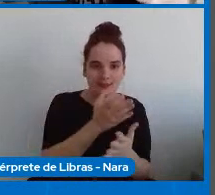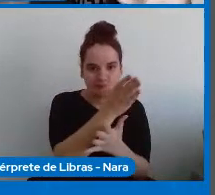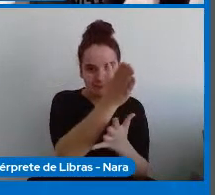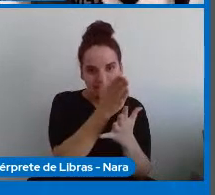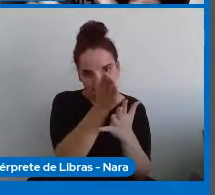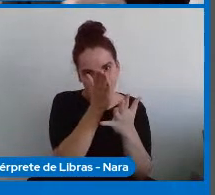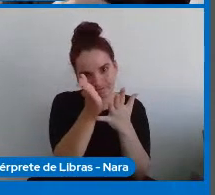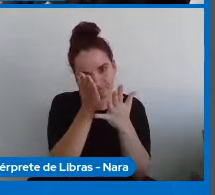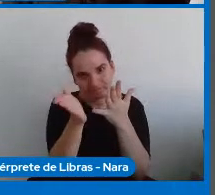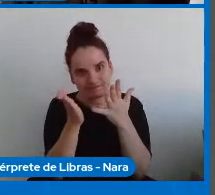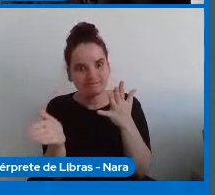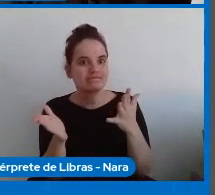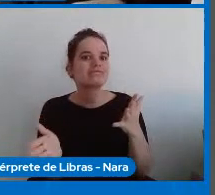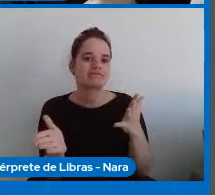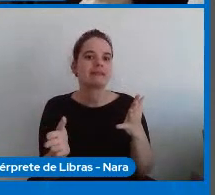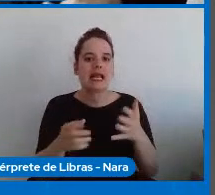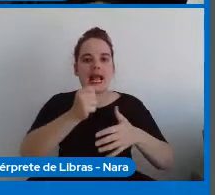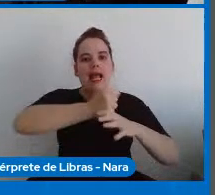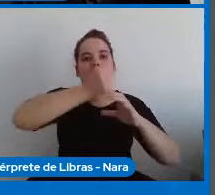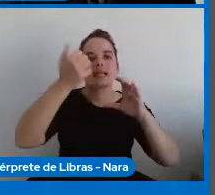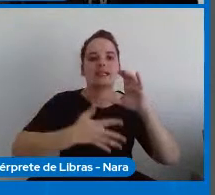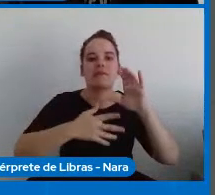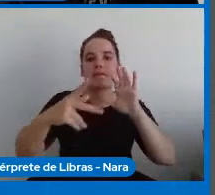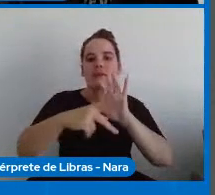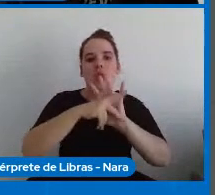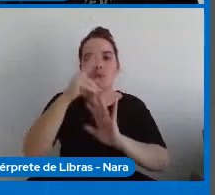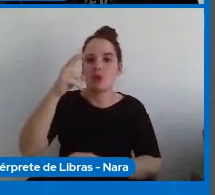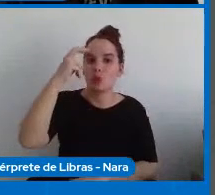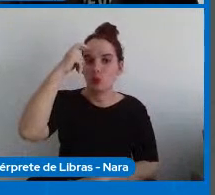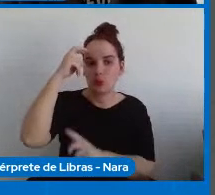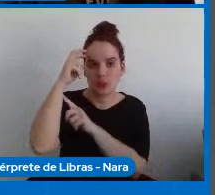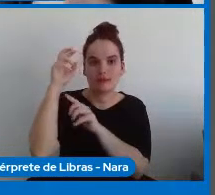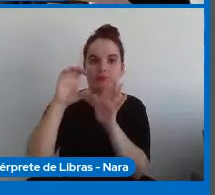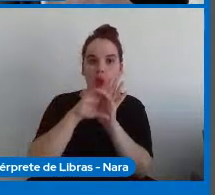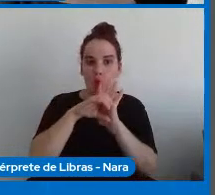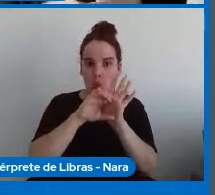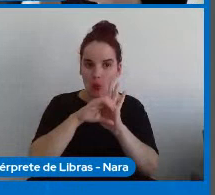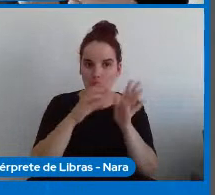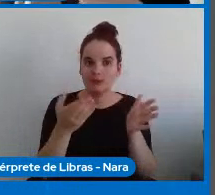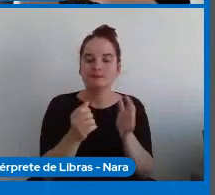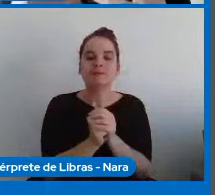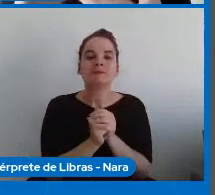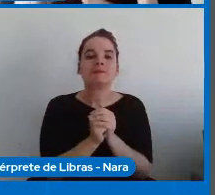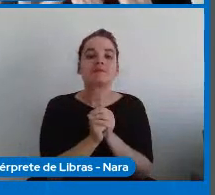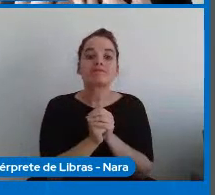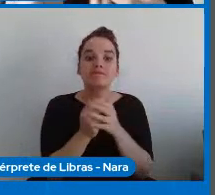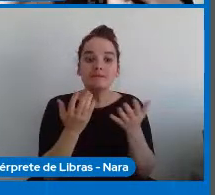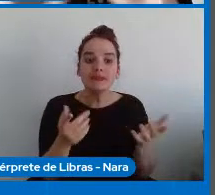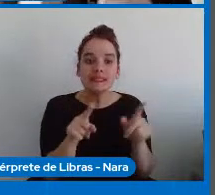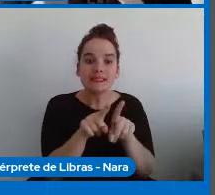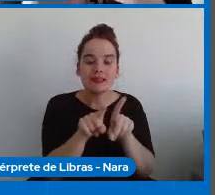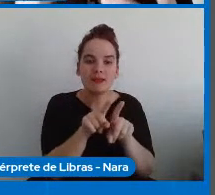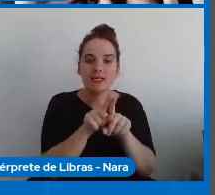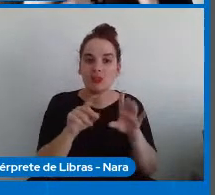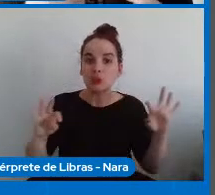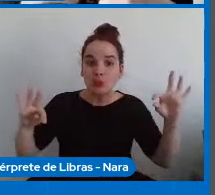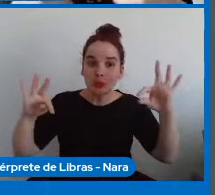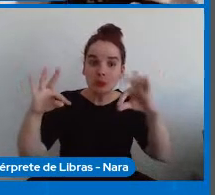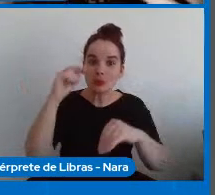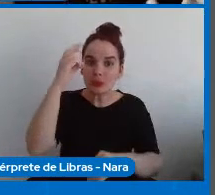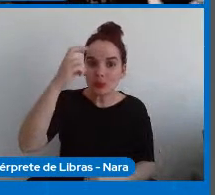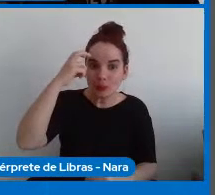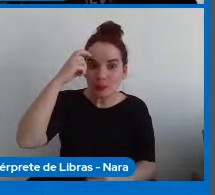você caracterizaria cultura. E ele também diz que, olha, todas as culturas elas se